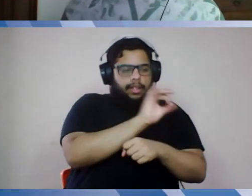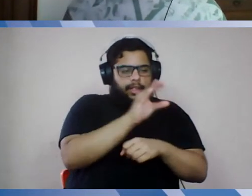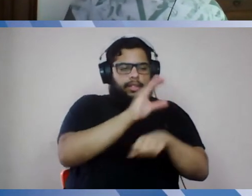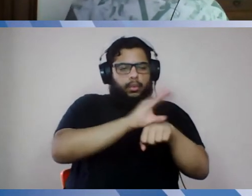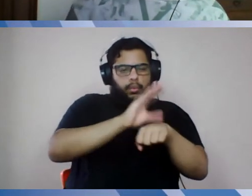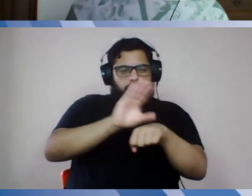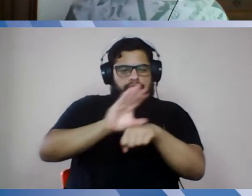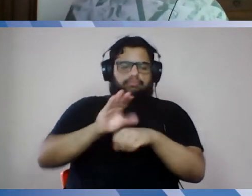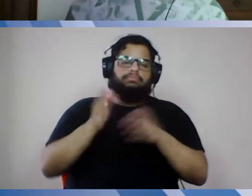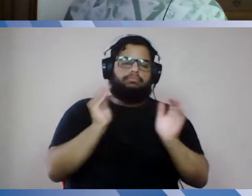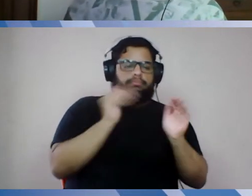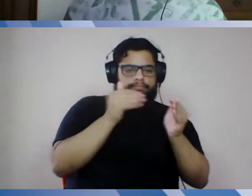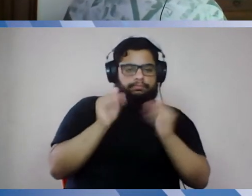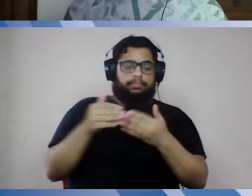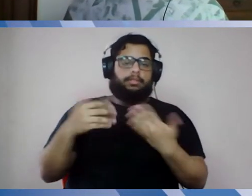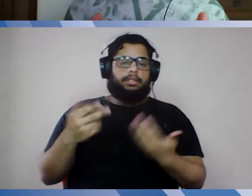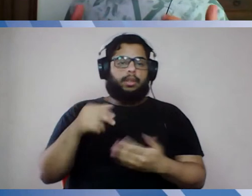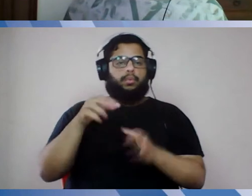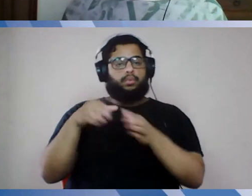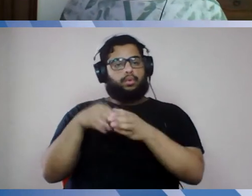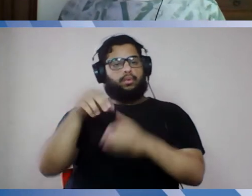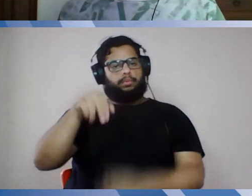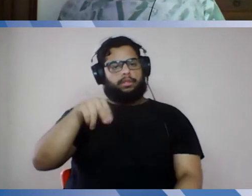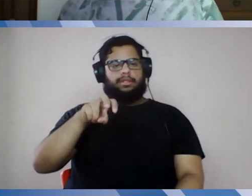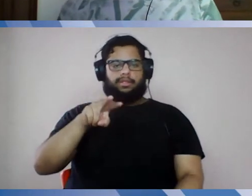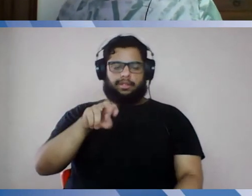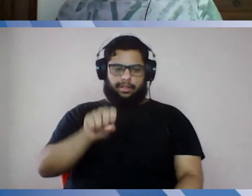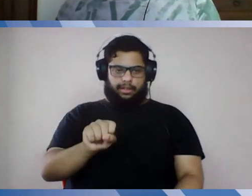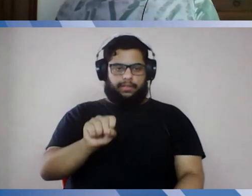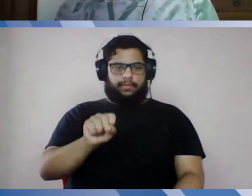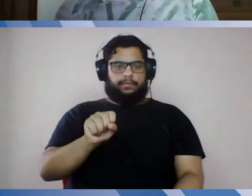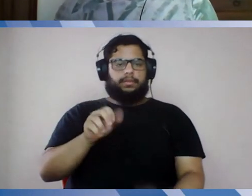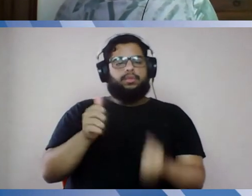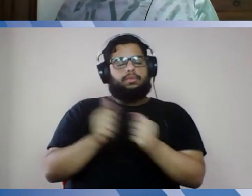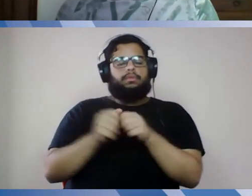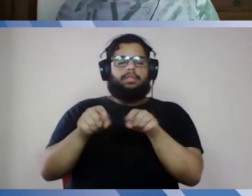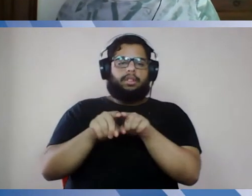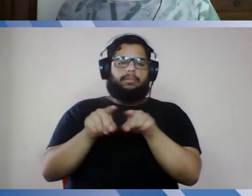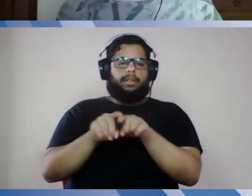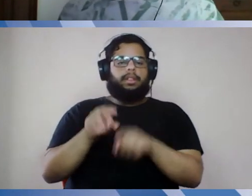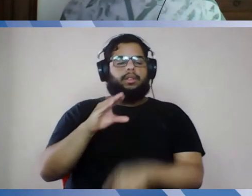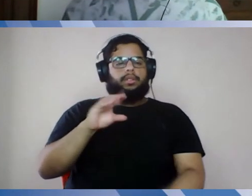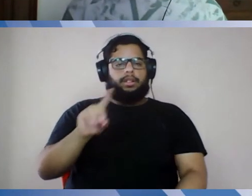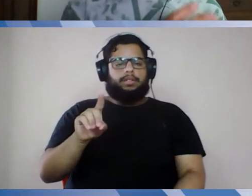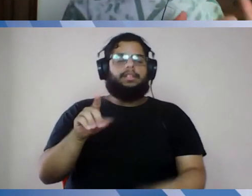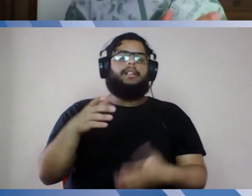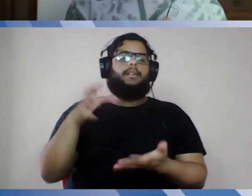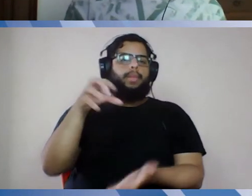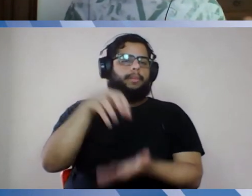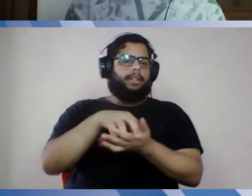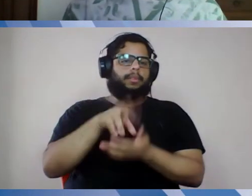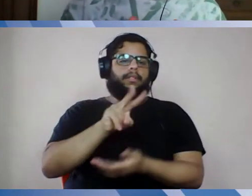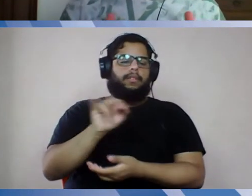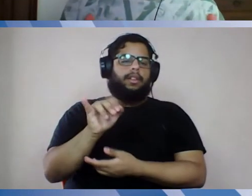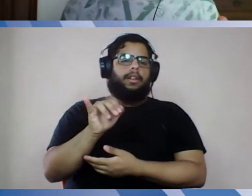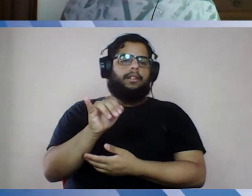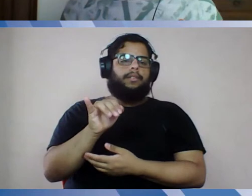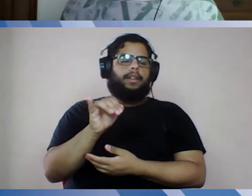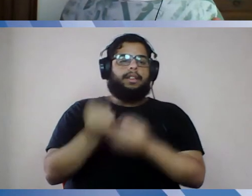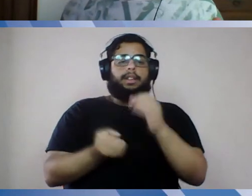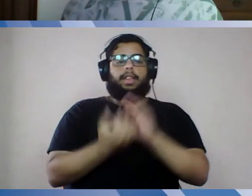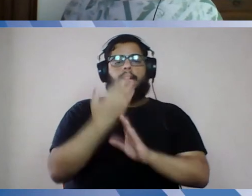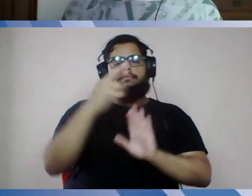e o Neves, então, tecnicamente, junto com as coordenações e departamentos, vai estabelecer regras